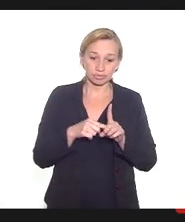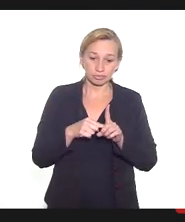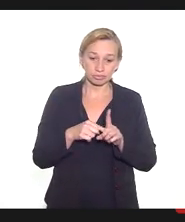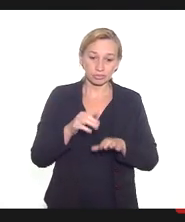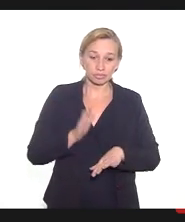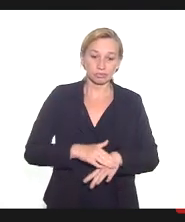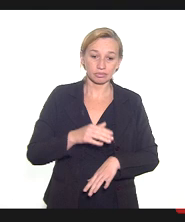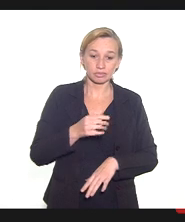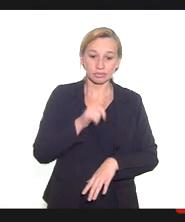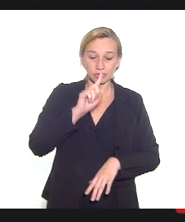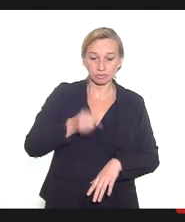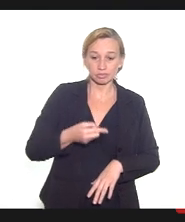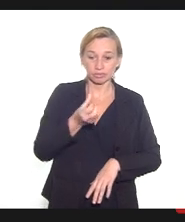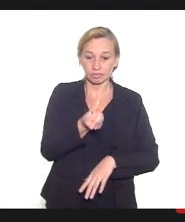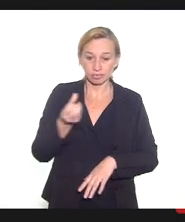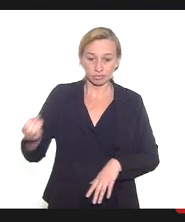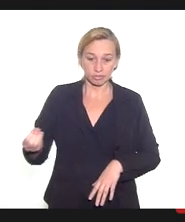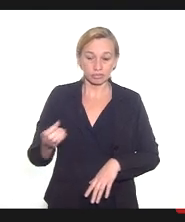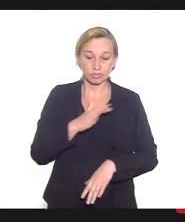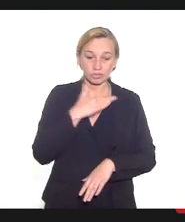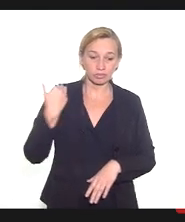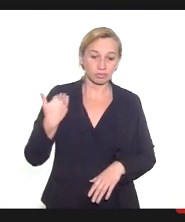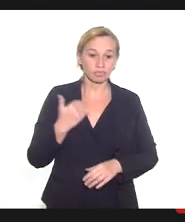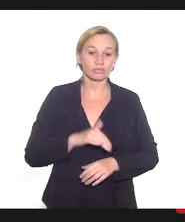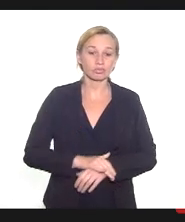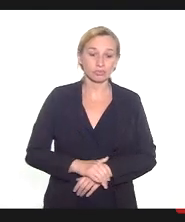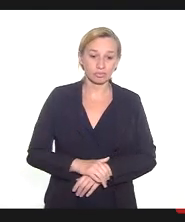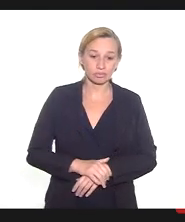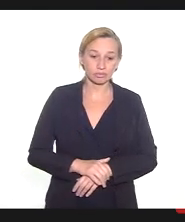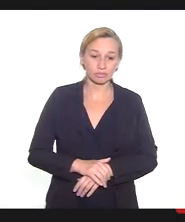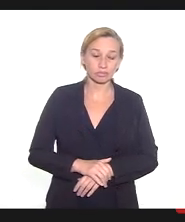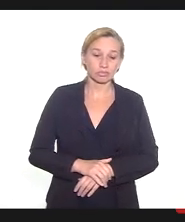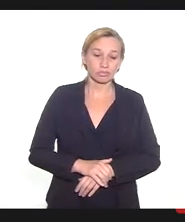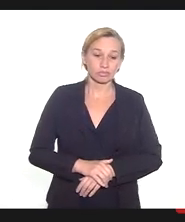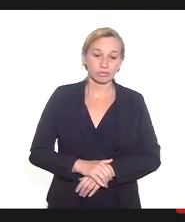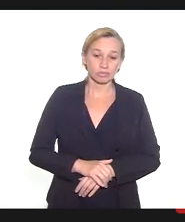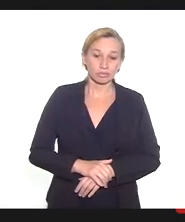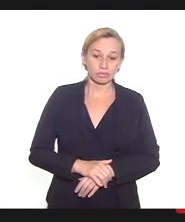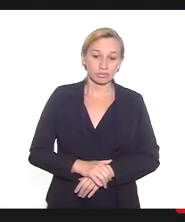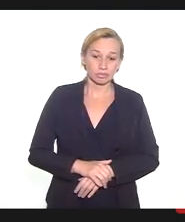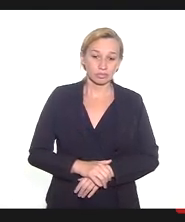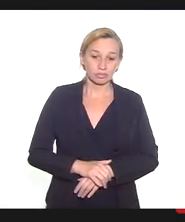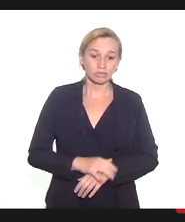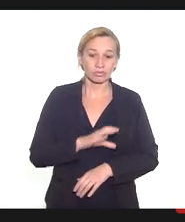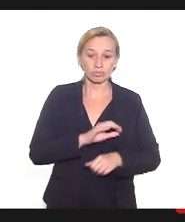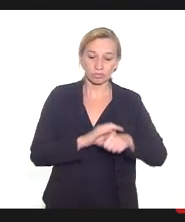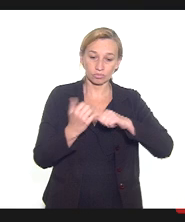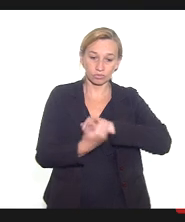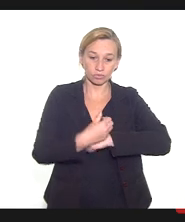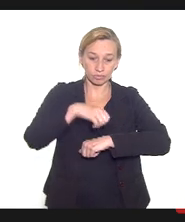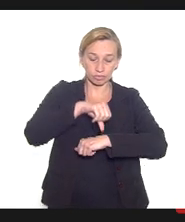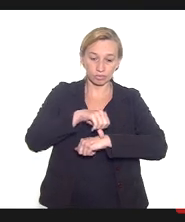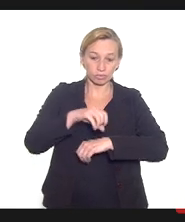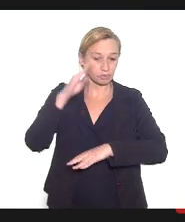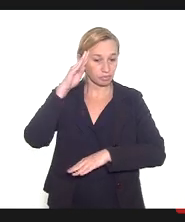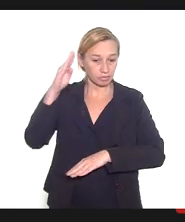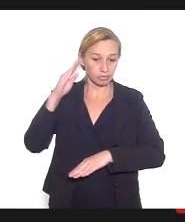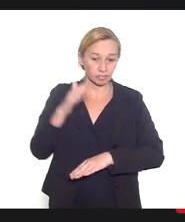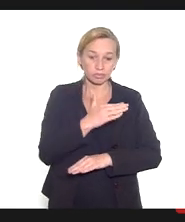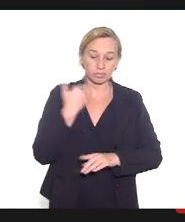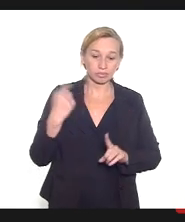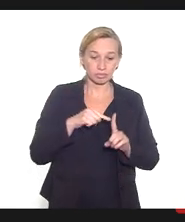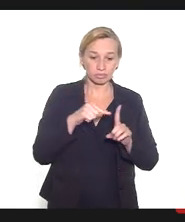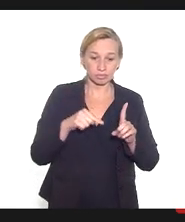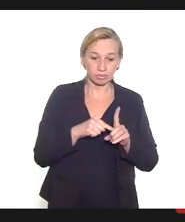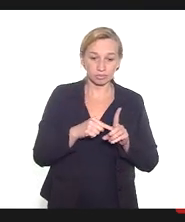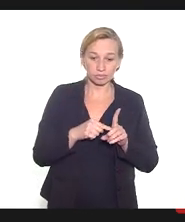mortes, a nossa razão de mortalidade materna para as alturas, COVID-19 já é a principal causa de morte materna